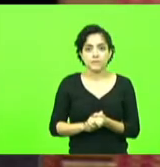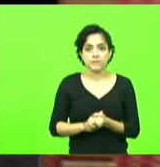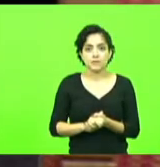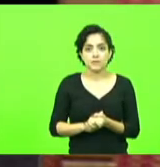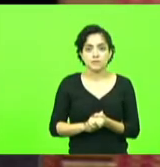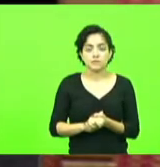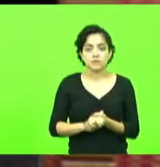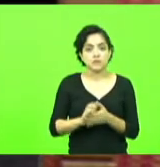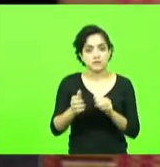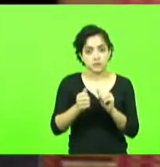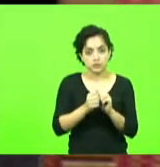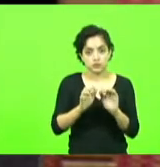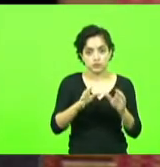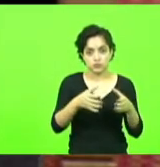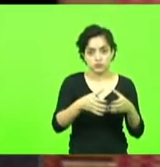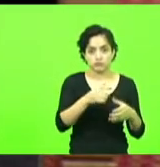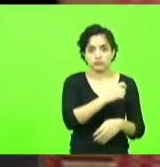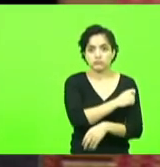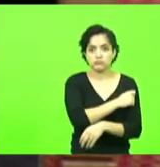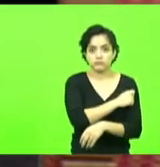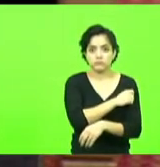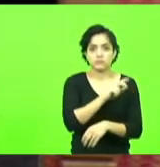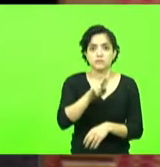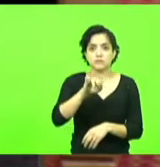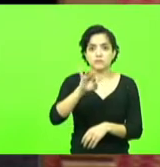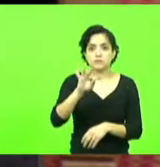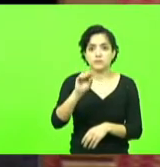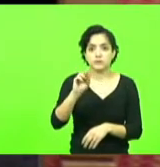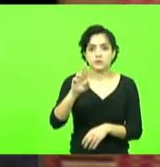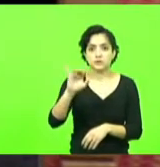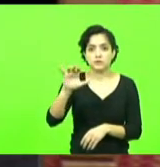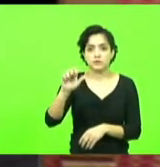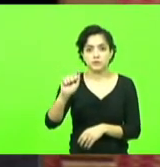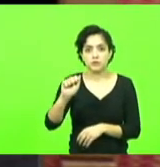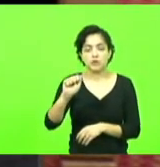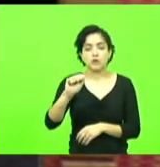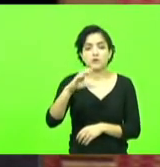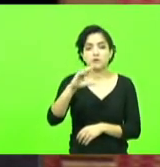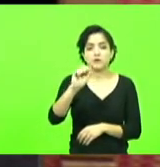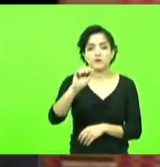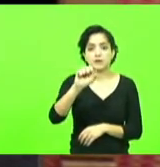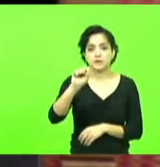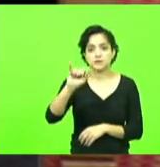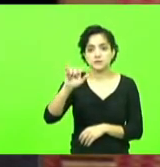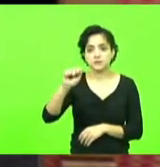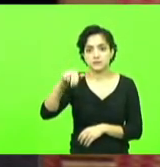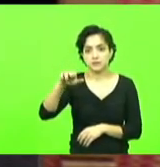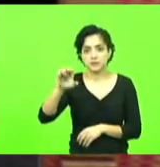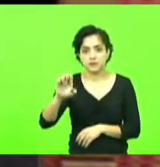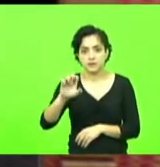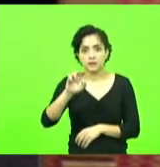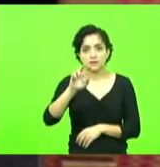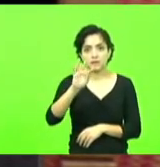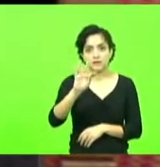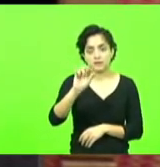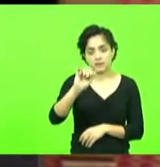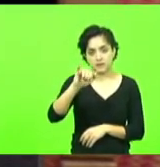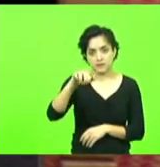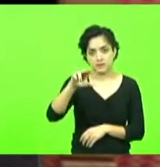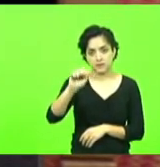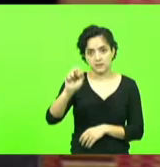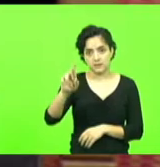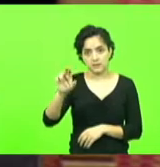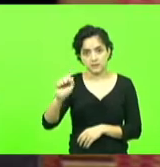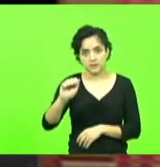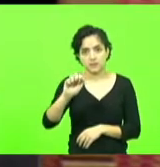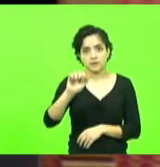alunos, a Vitória, a Cassiane, a Érica, o Eduardo, a Tainara, a Camila, o Igor, que eu